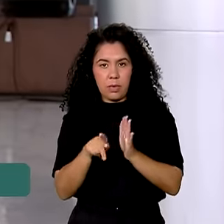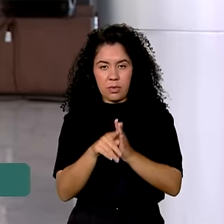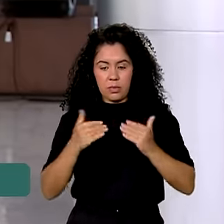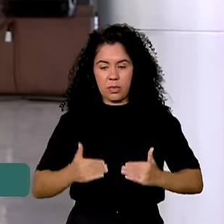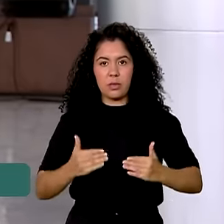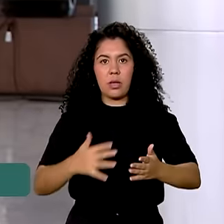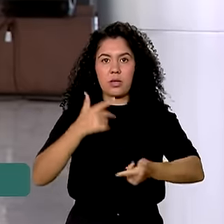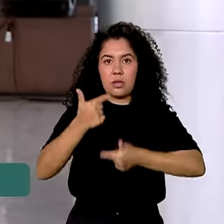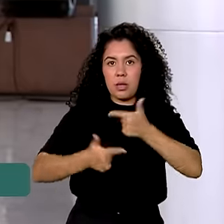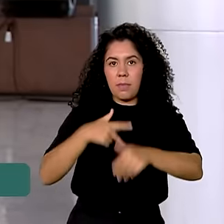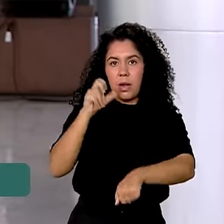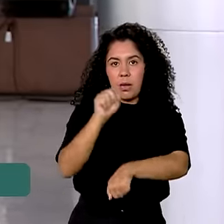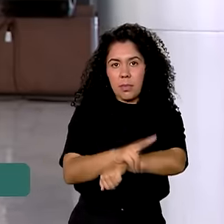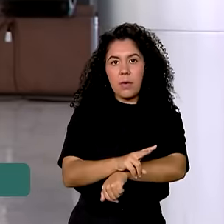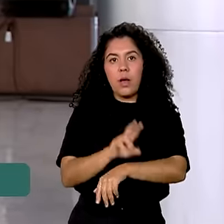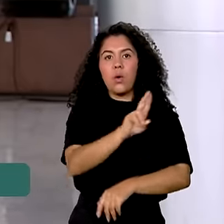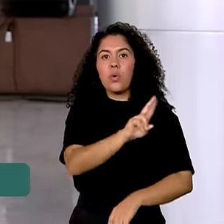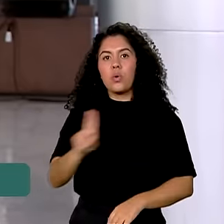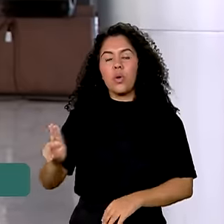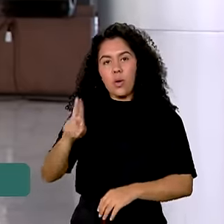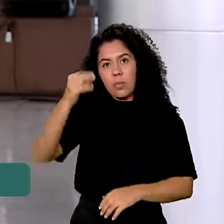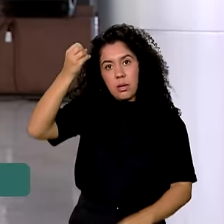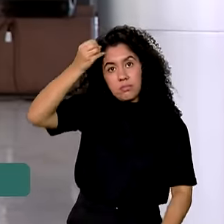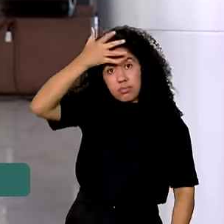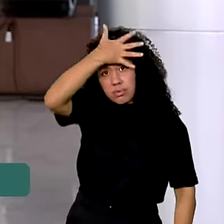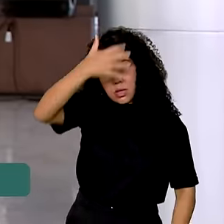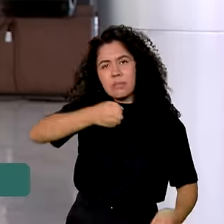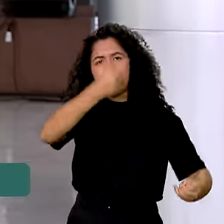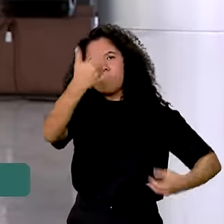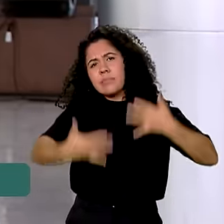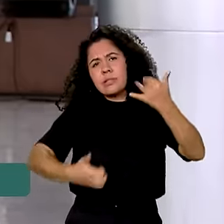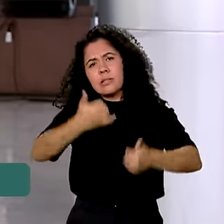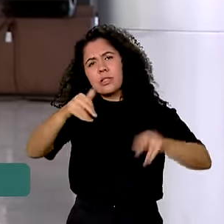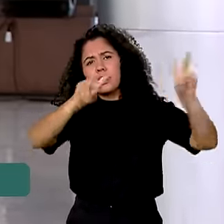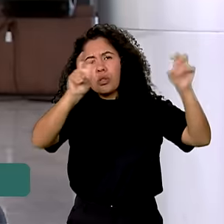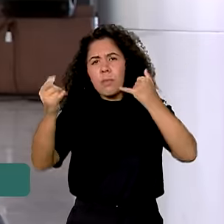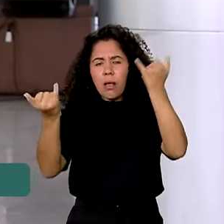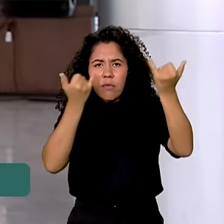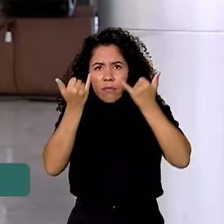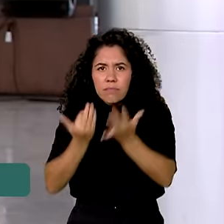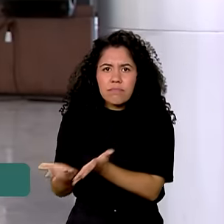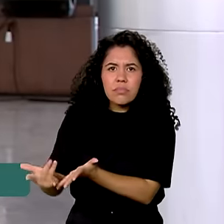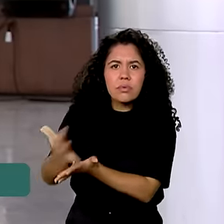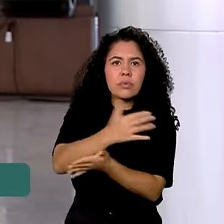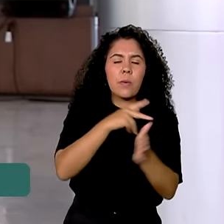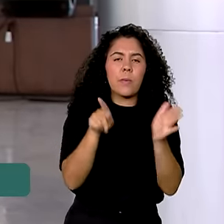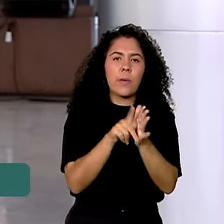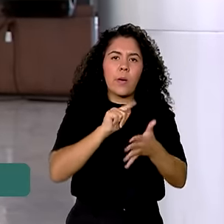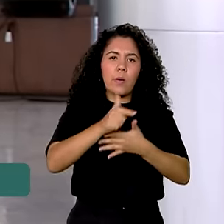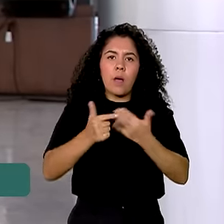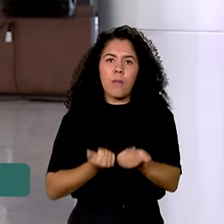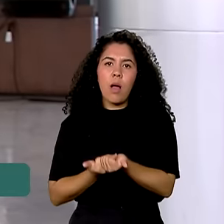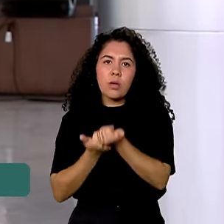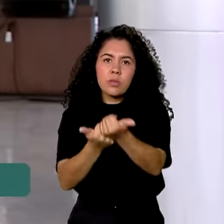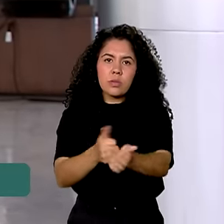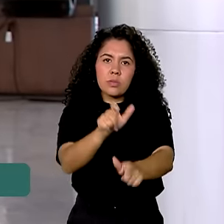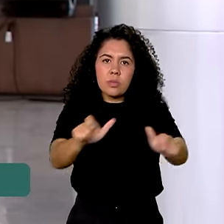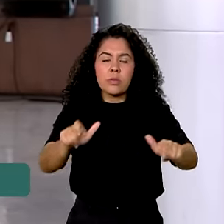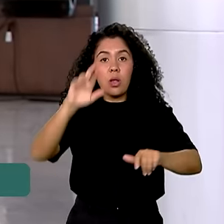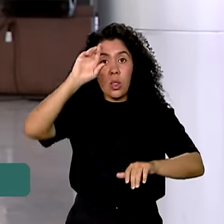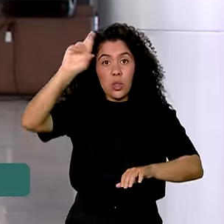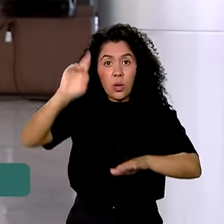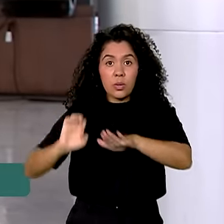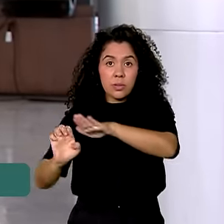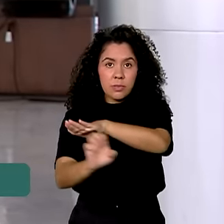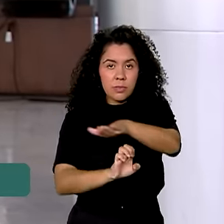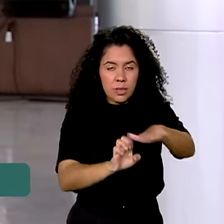esteve no programa A Voz do Brasil e fez um balanço das ações do governo federal de ajuda aos trabalhadores e empresários do Rio Grande